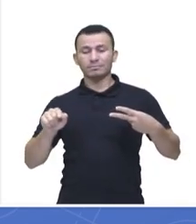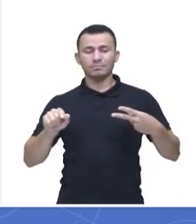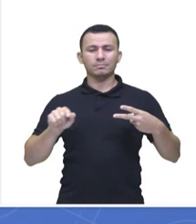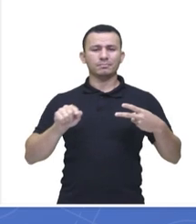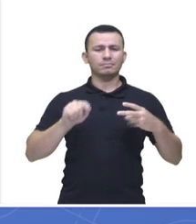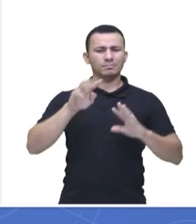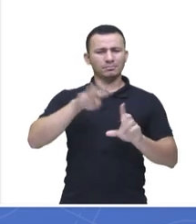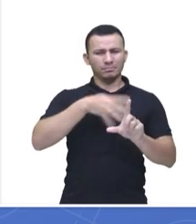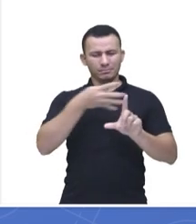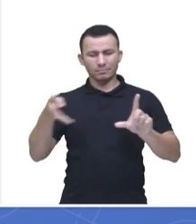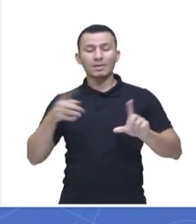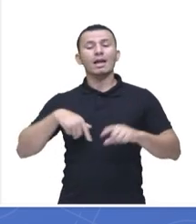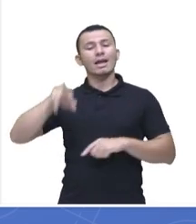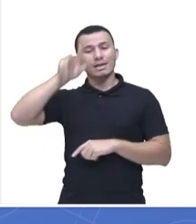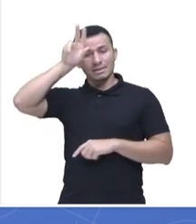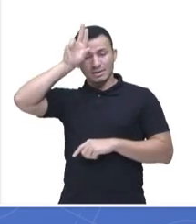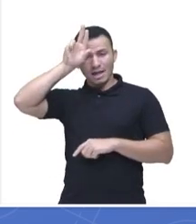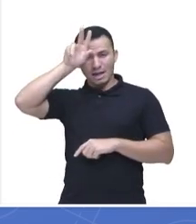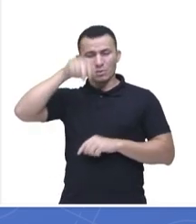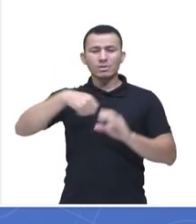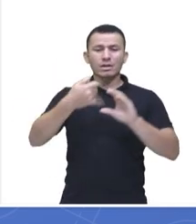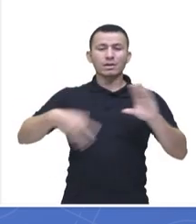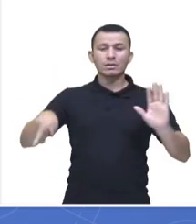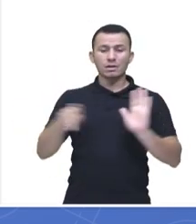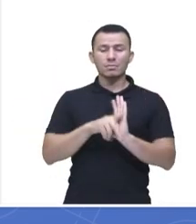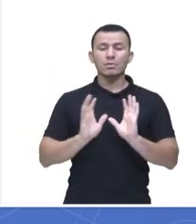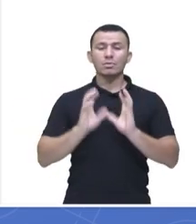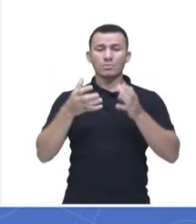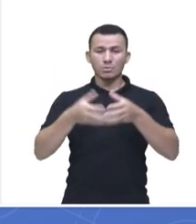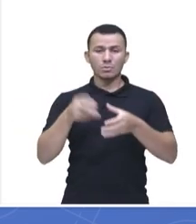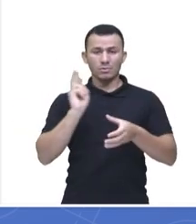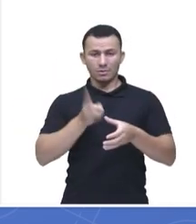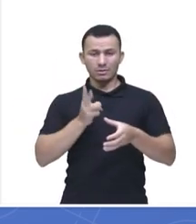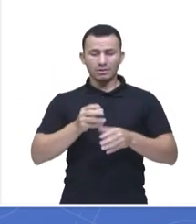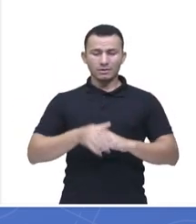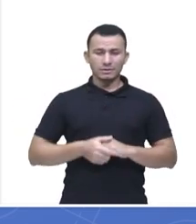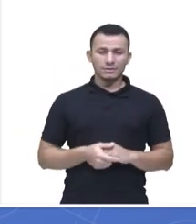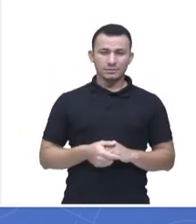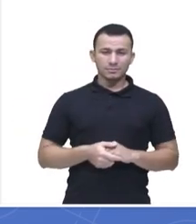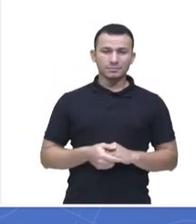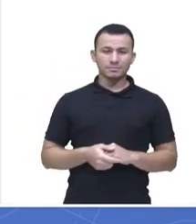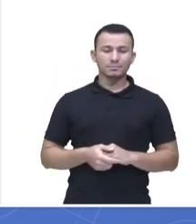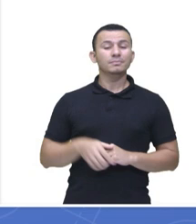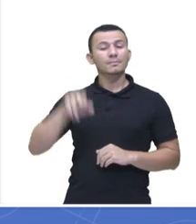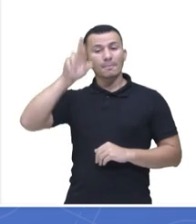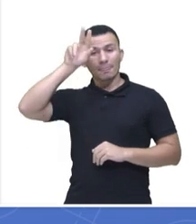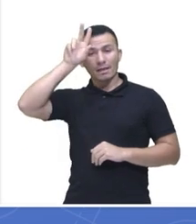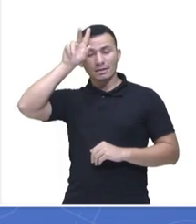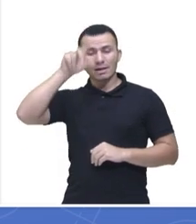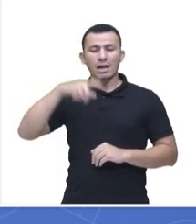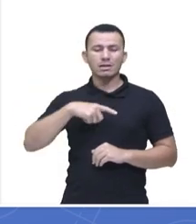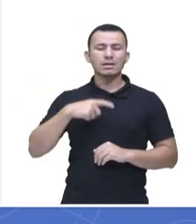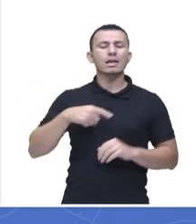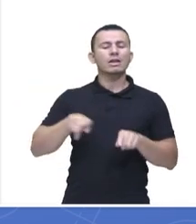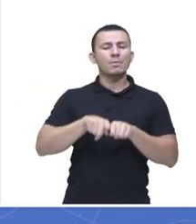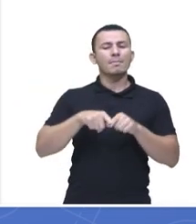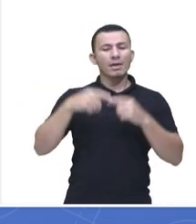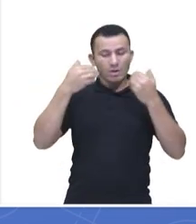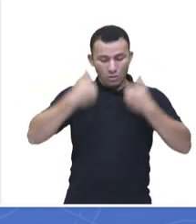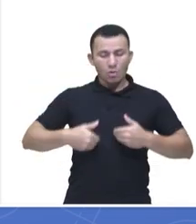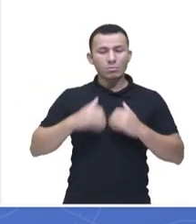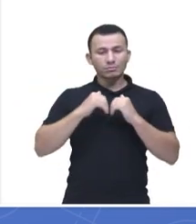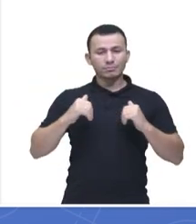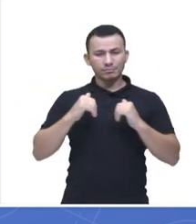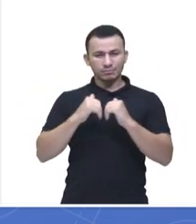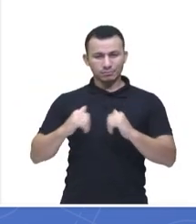pertence aos insetos, né? Aquelas características que a gente observou no nosso quadro. Então, os insetos têm o corpo dividido em cabeça,